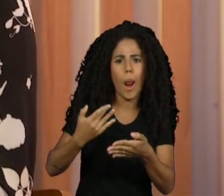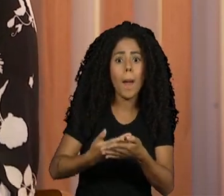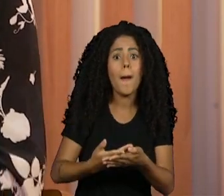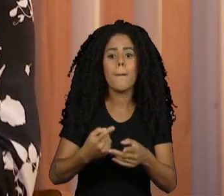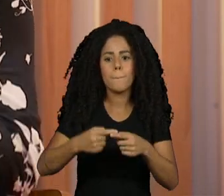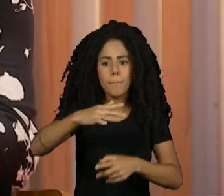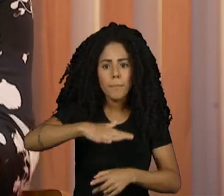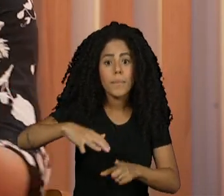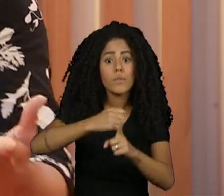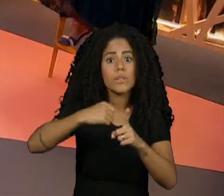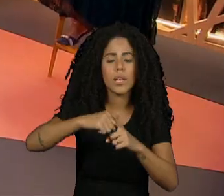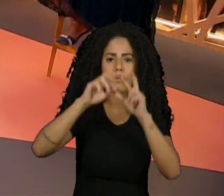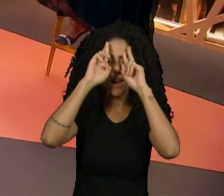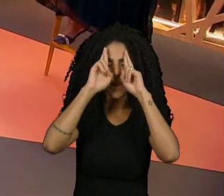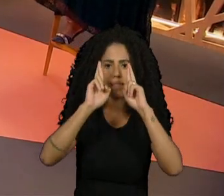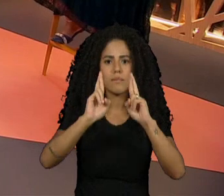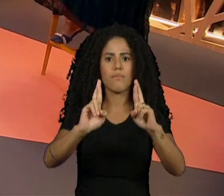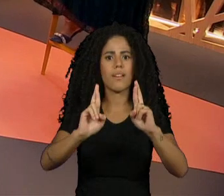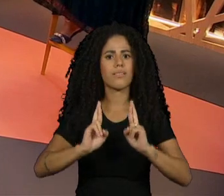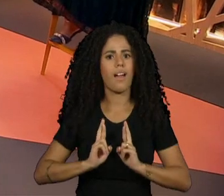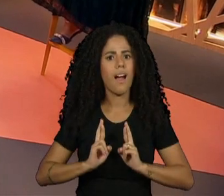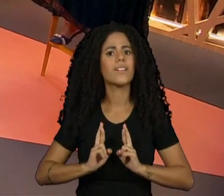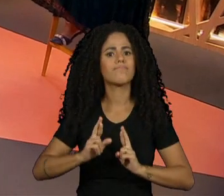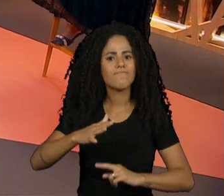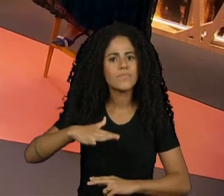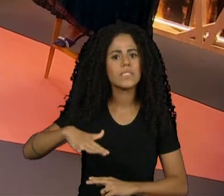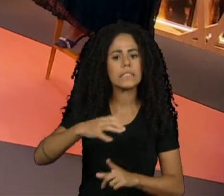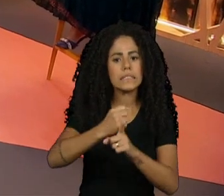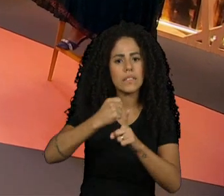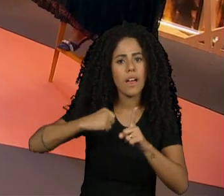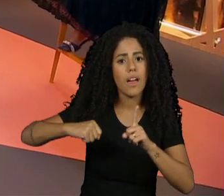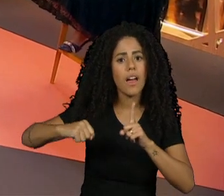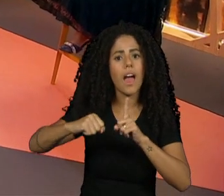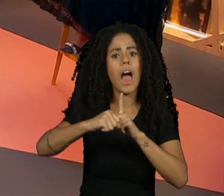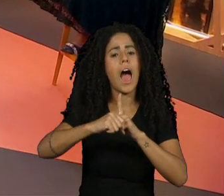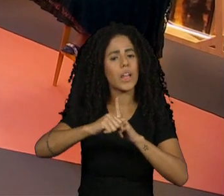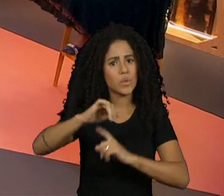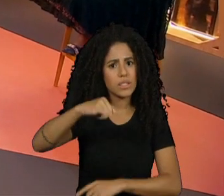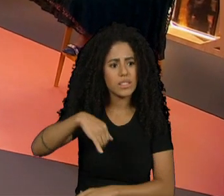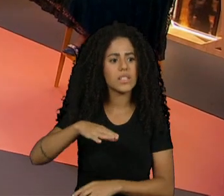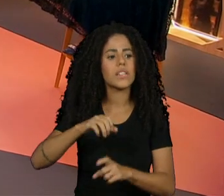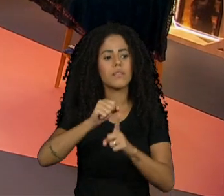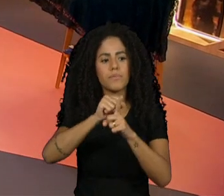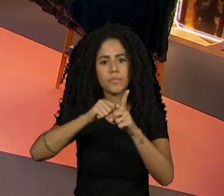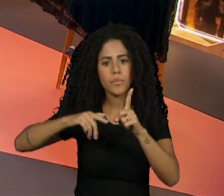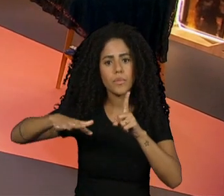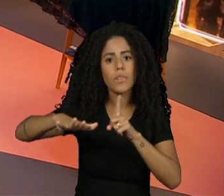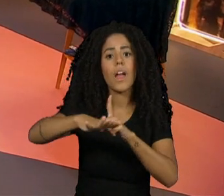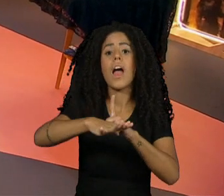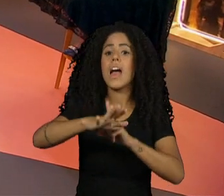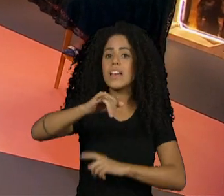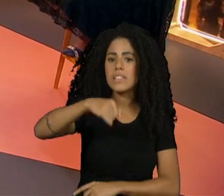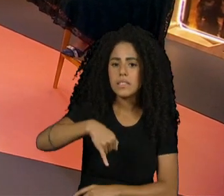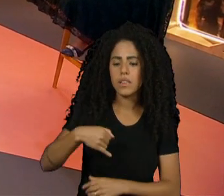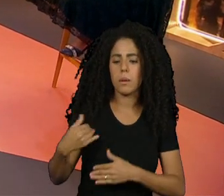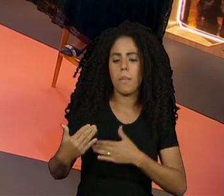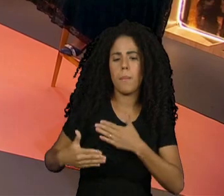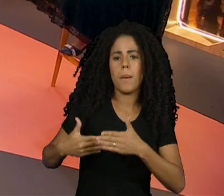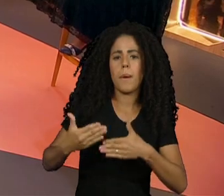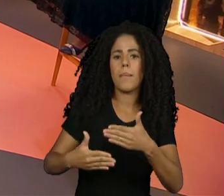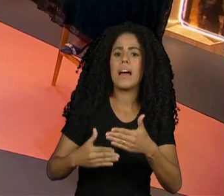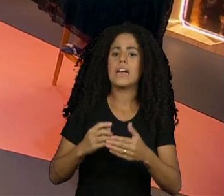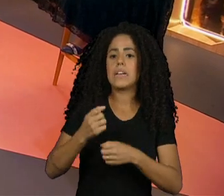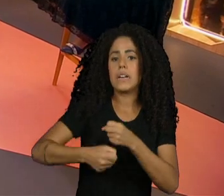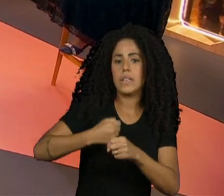como pessoas dignas de ocupar esse país, essa sociedade. Quando a gente vai recuando um pouco na história, ali nos 60, nos 70,